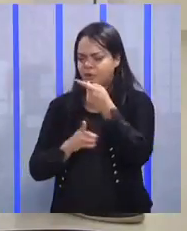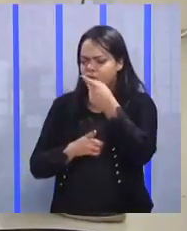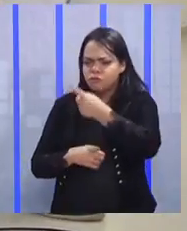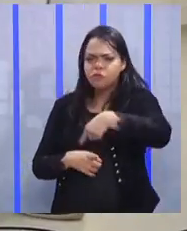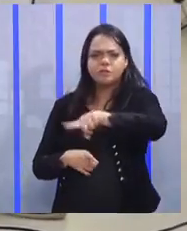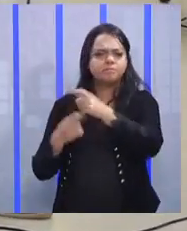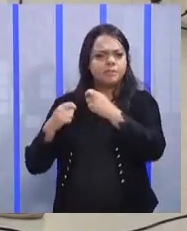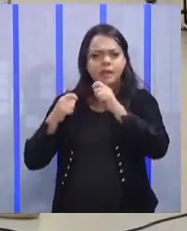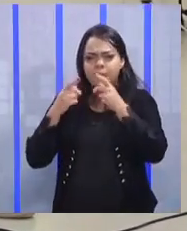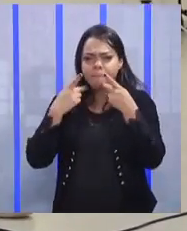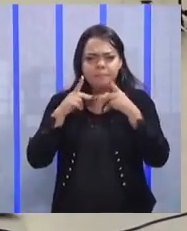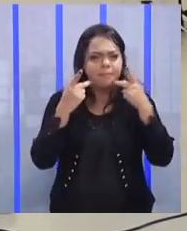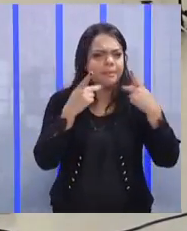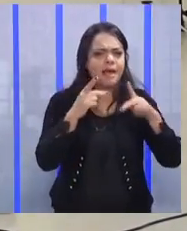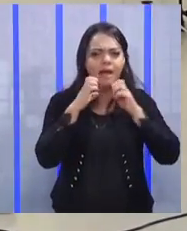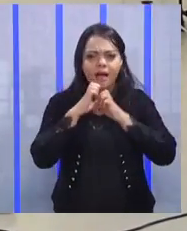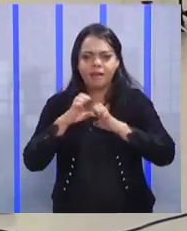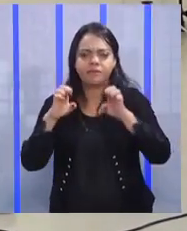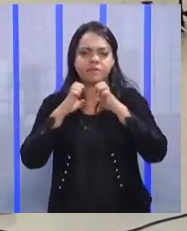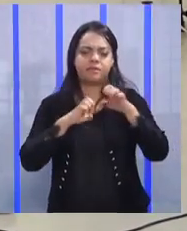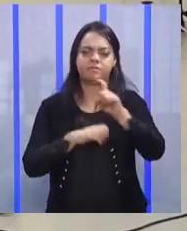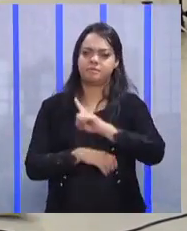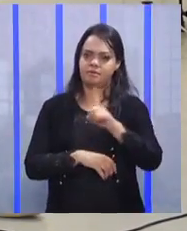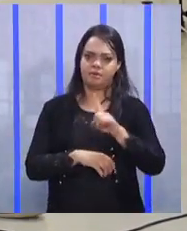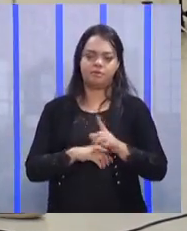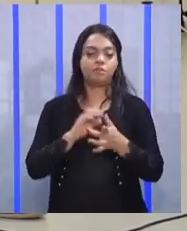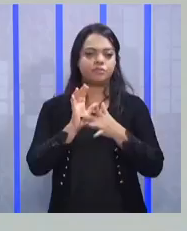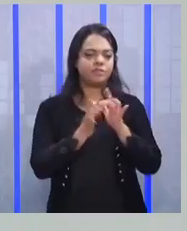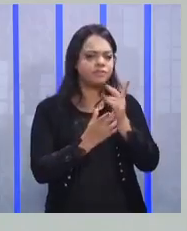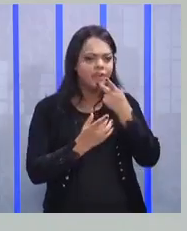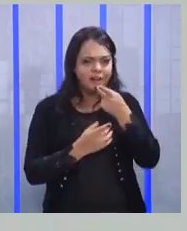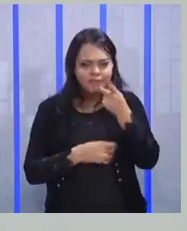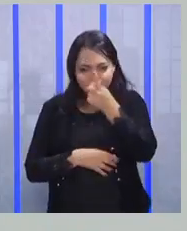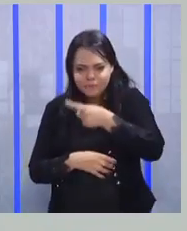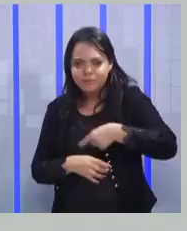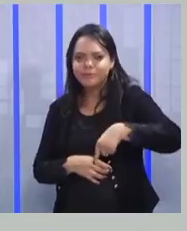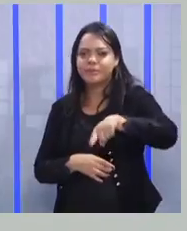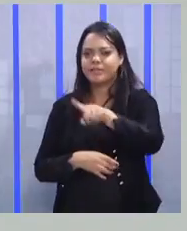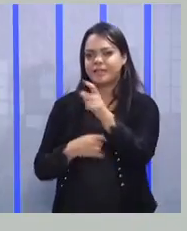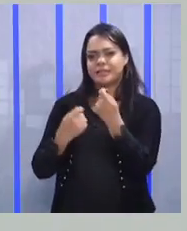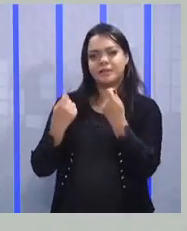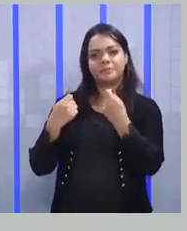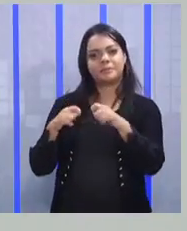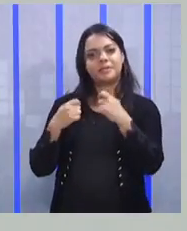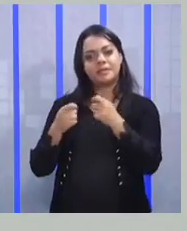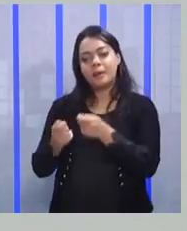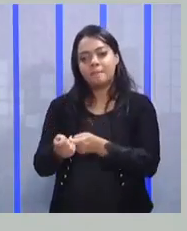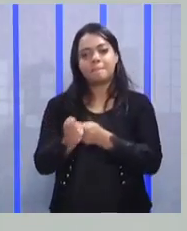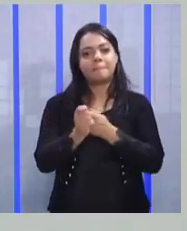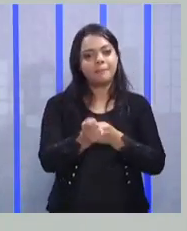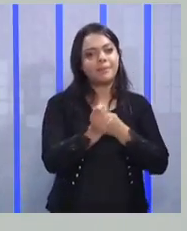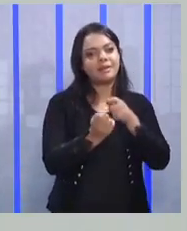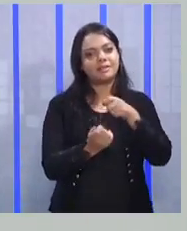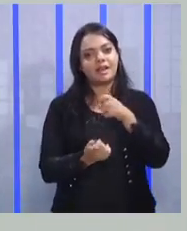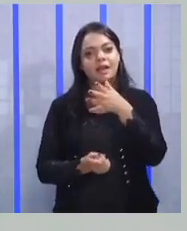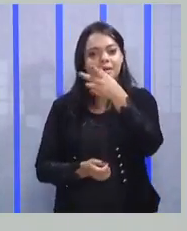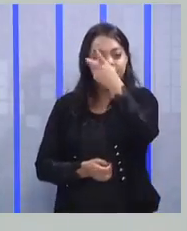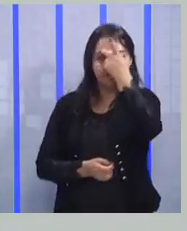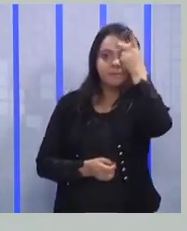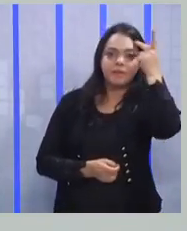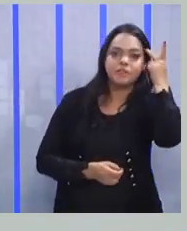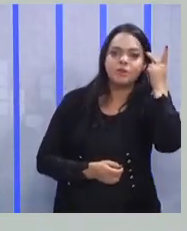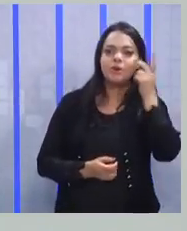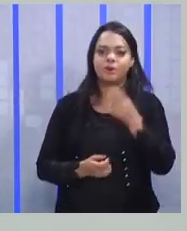que pregar o evangelho, gente. Não. Ele falava assim, vocês têm que ser pescadores de homens,